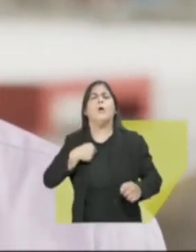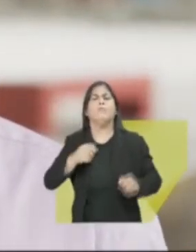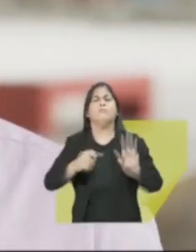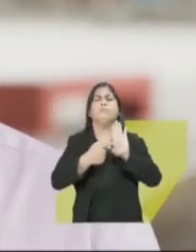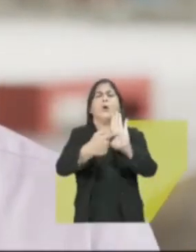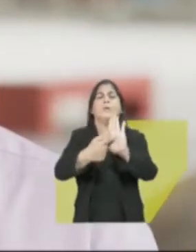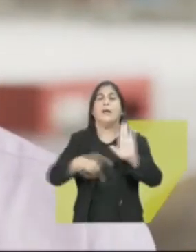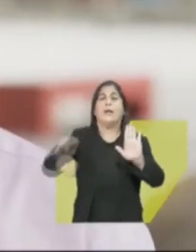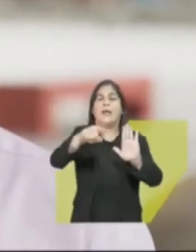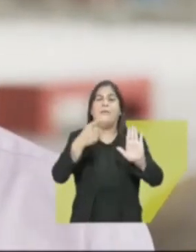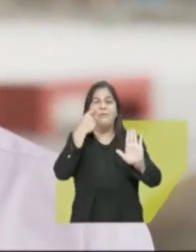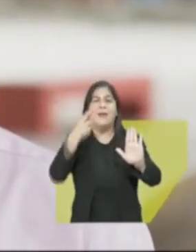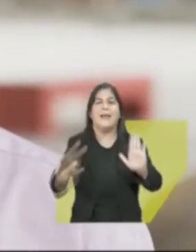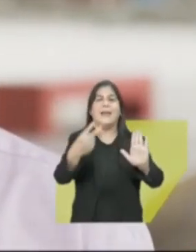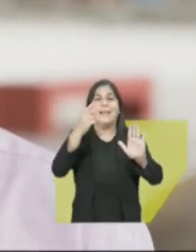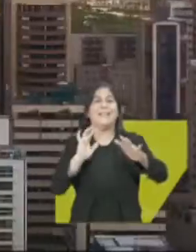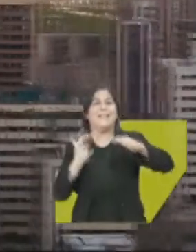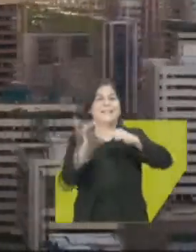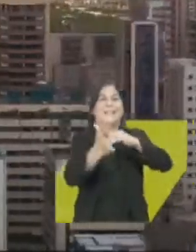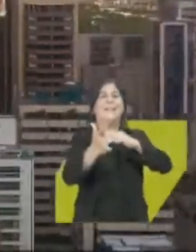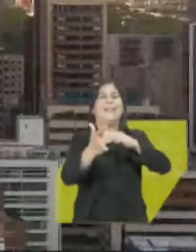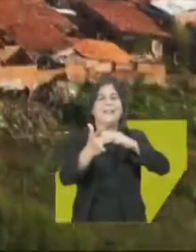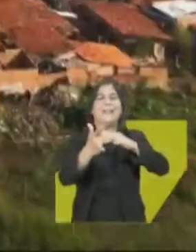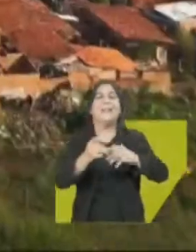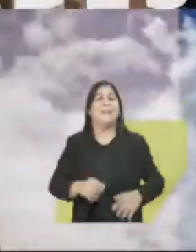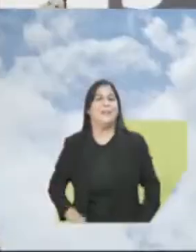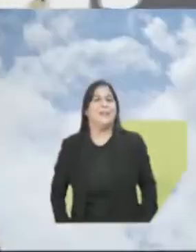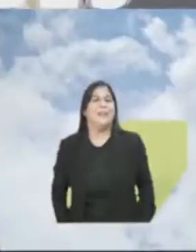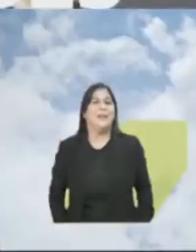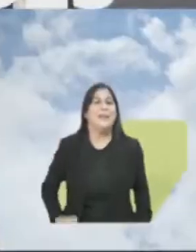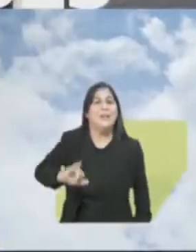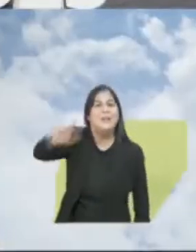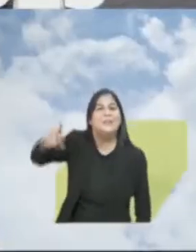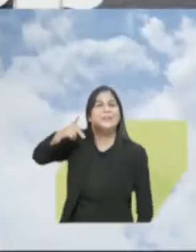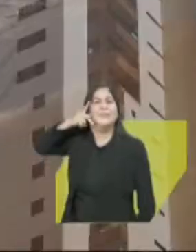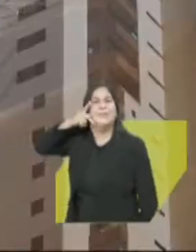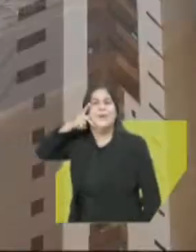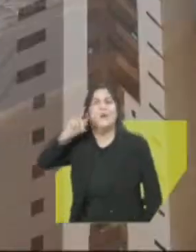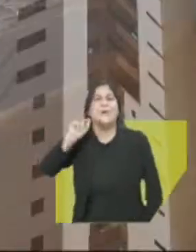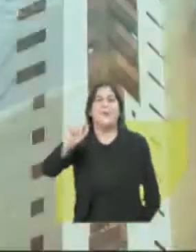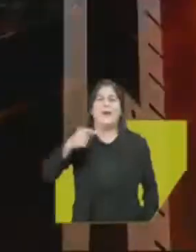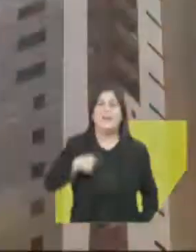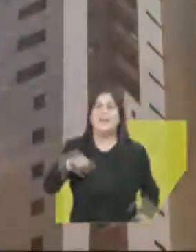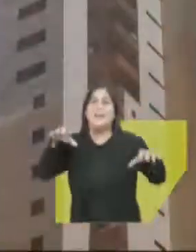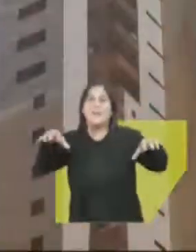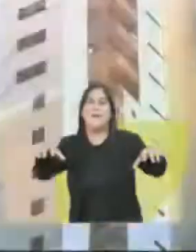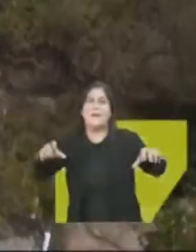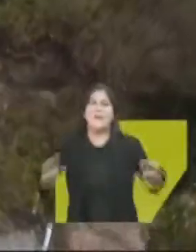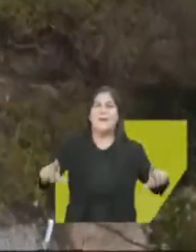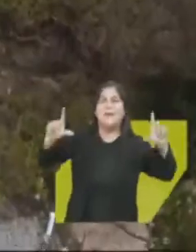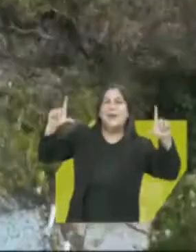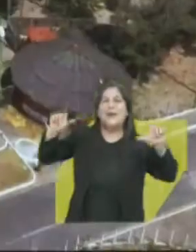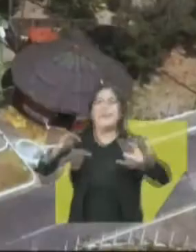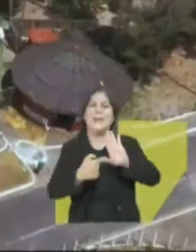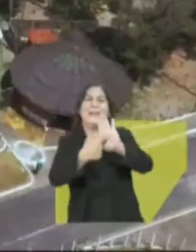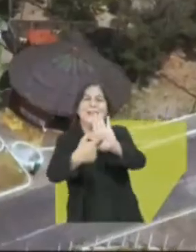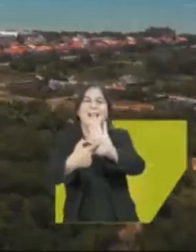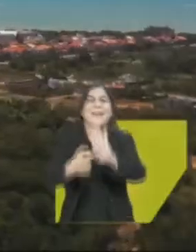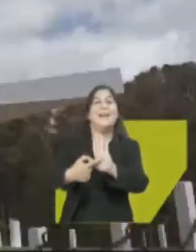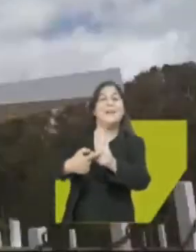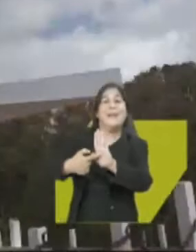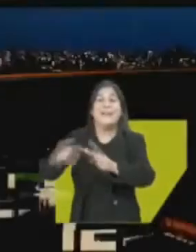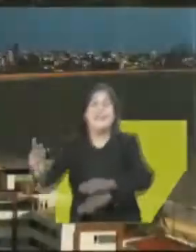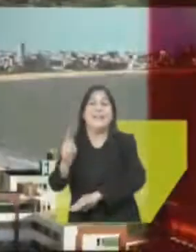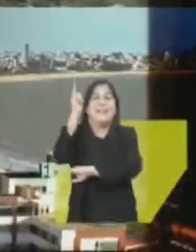cidade, é só me seguir nas redes sociais. Jampa vive um conto de duas cidades, uma parte o cartão postal, o ponto mais